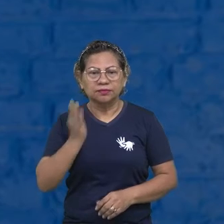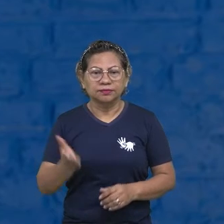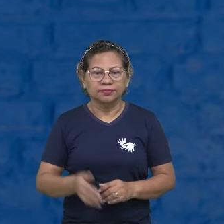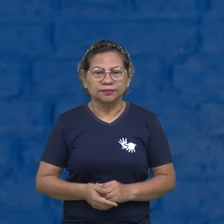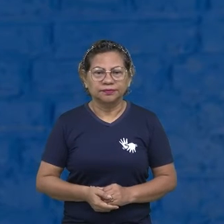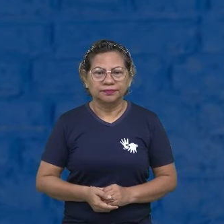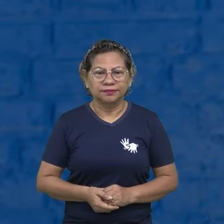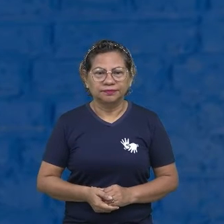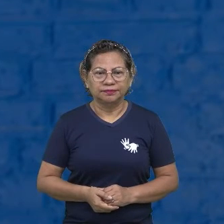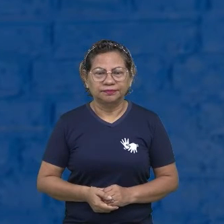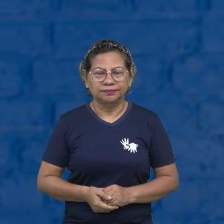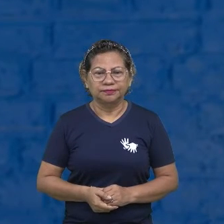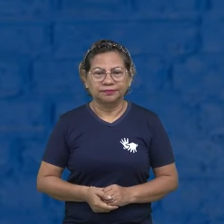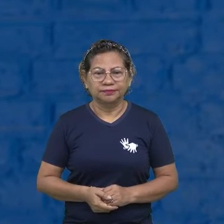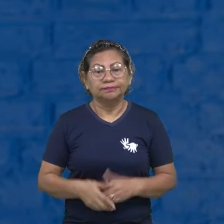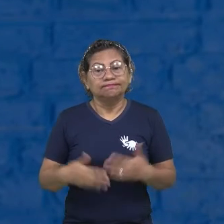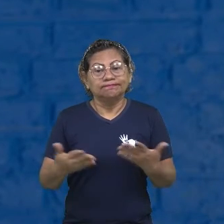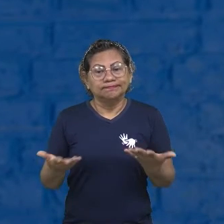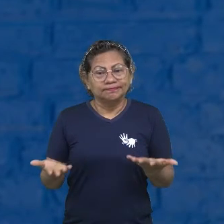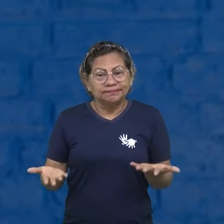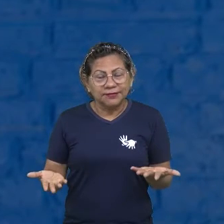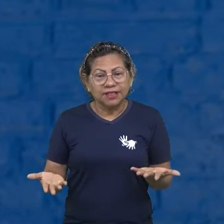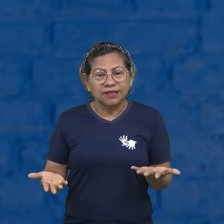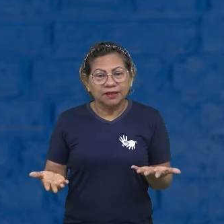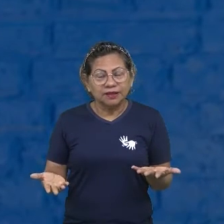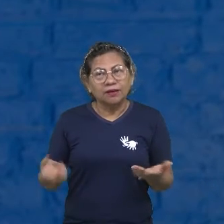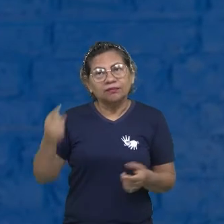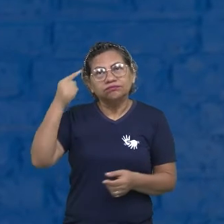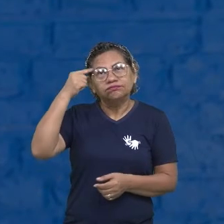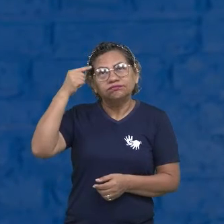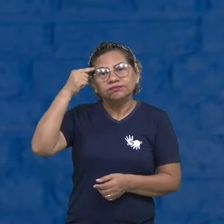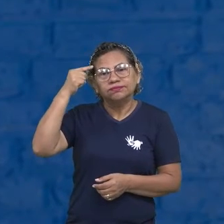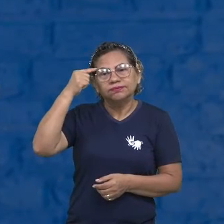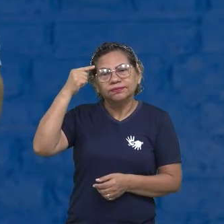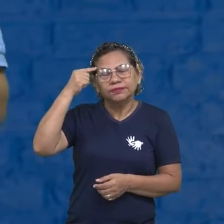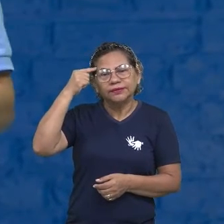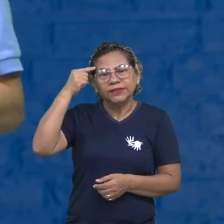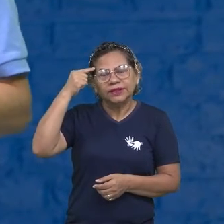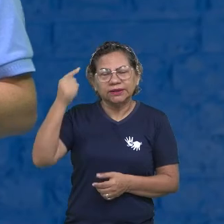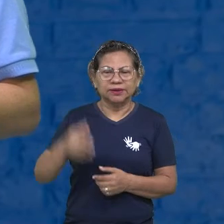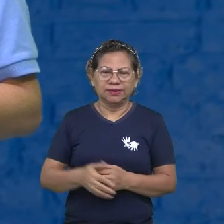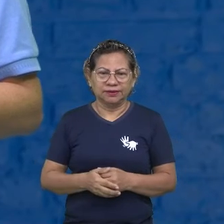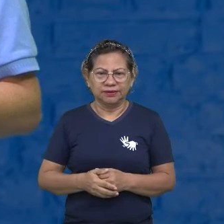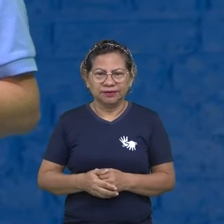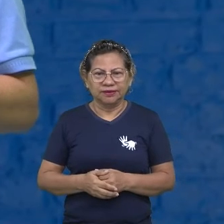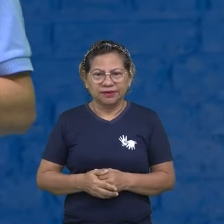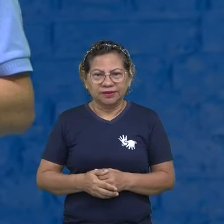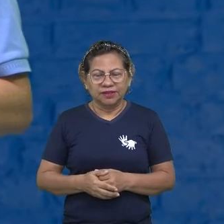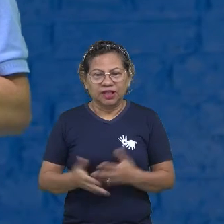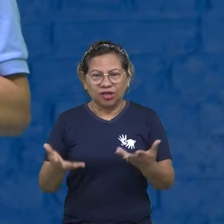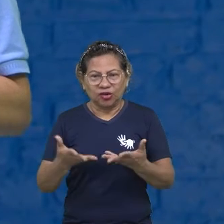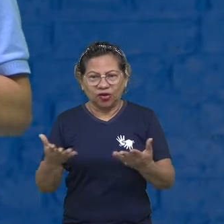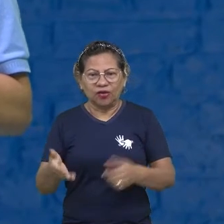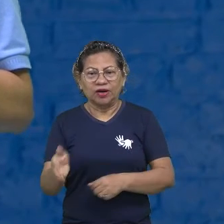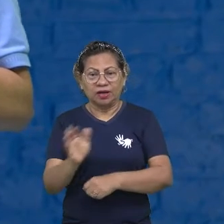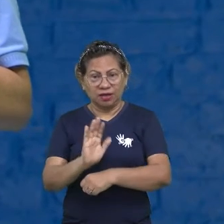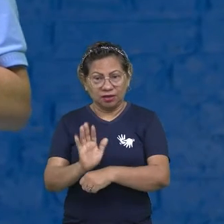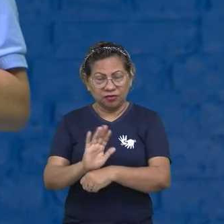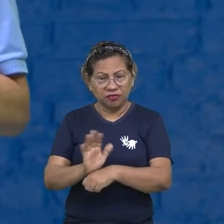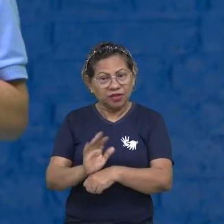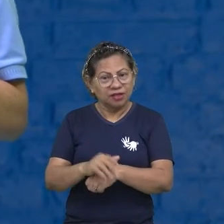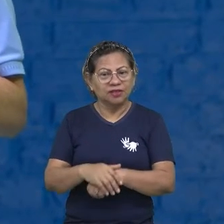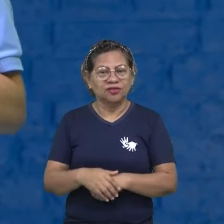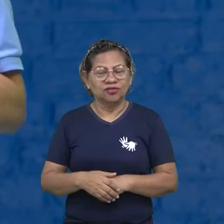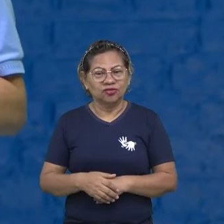Muito bem. Então, pensar como. E assim, a partir dos depoimentos que vocês viram, tivemos